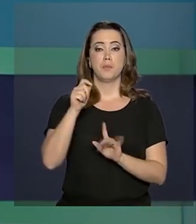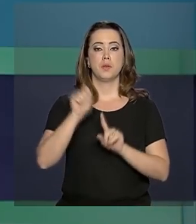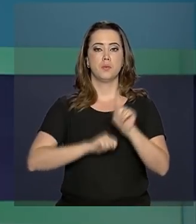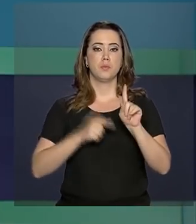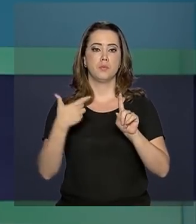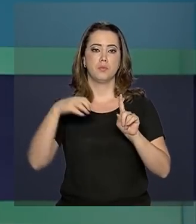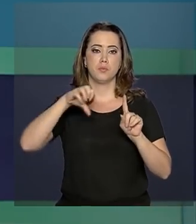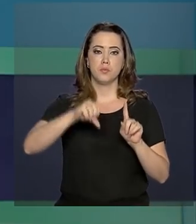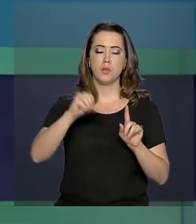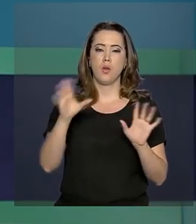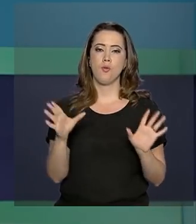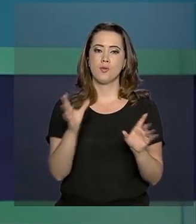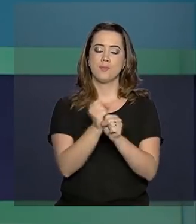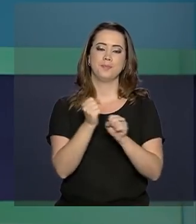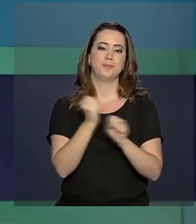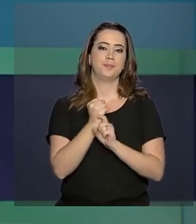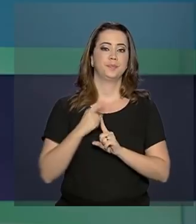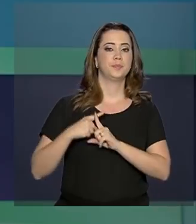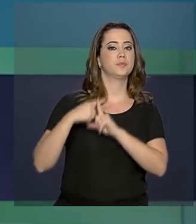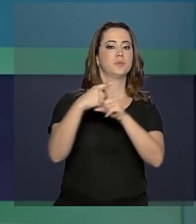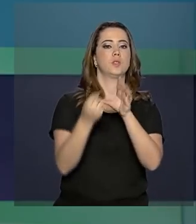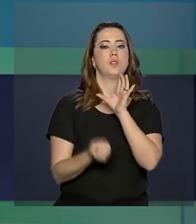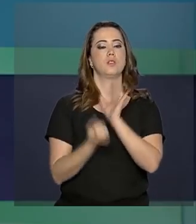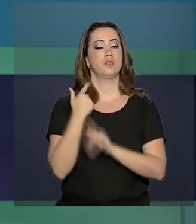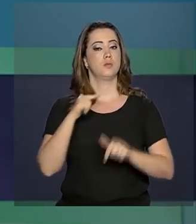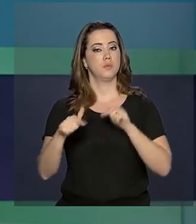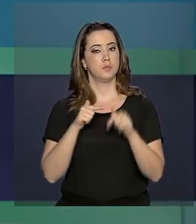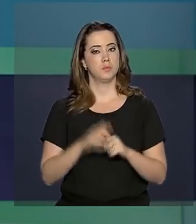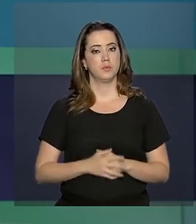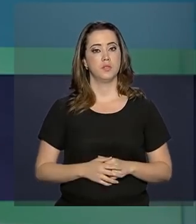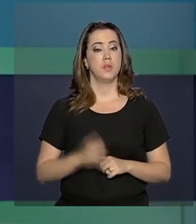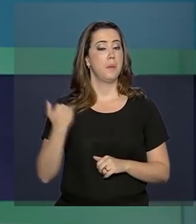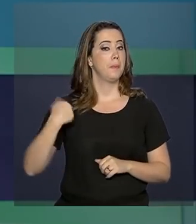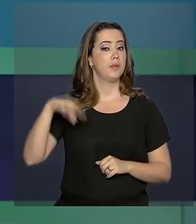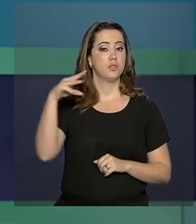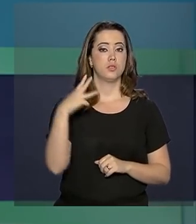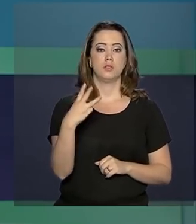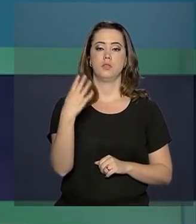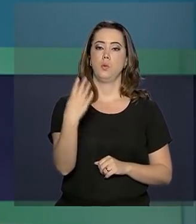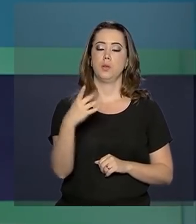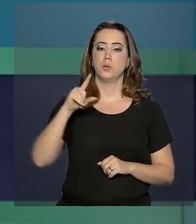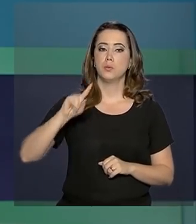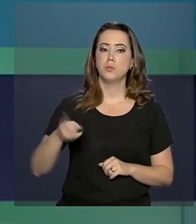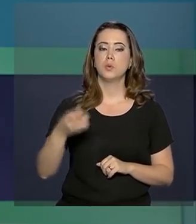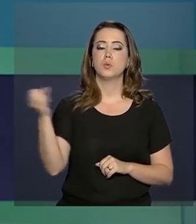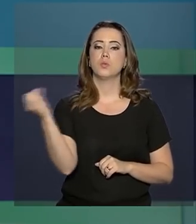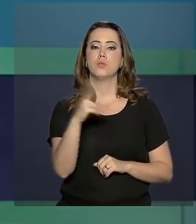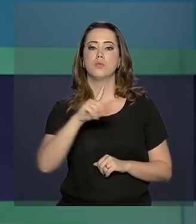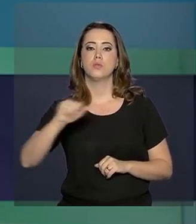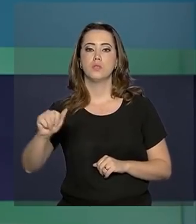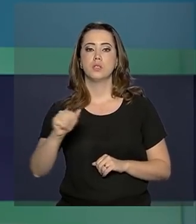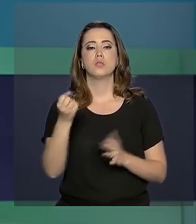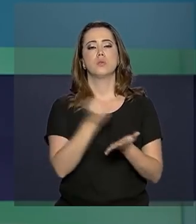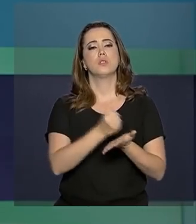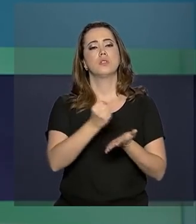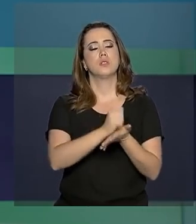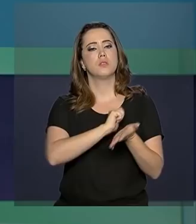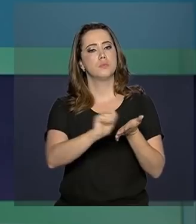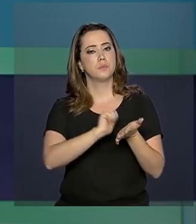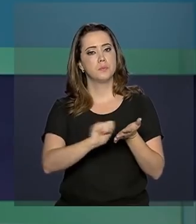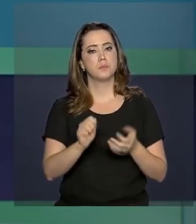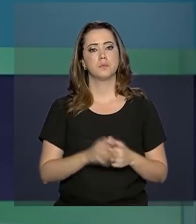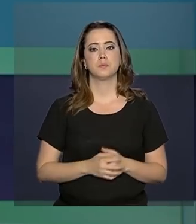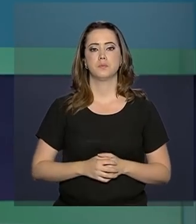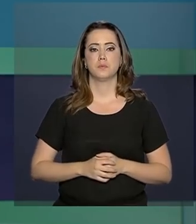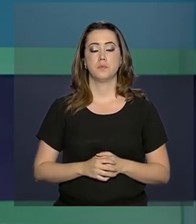2019 fecha com saldo positivo na geração de empregos. Foram mais de 34 mil novas vagas com carteira